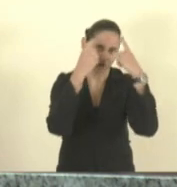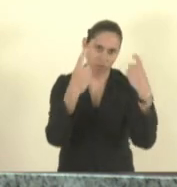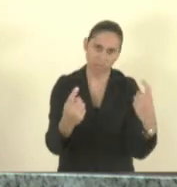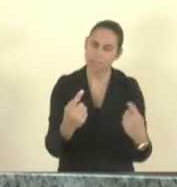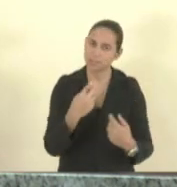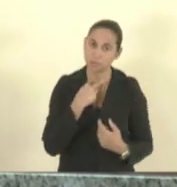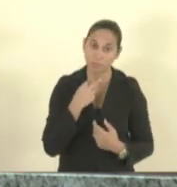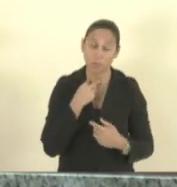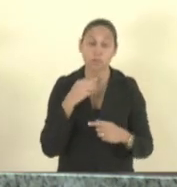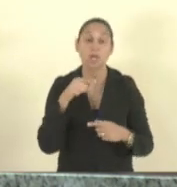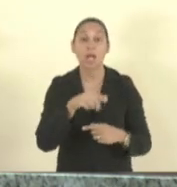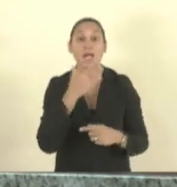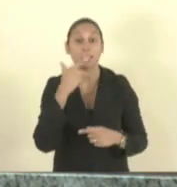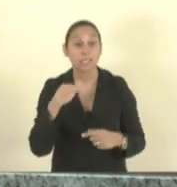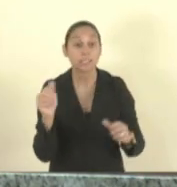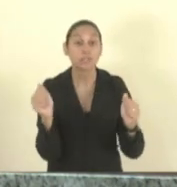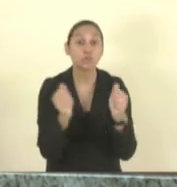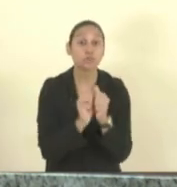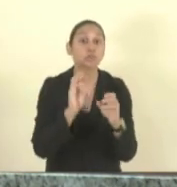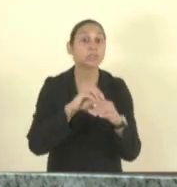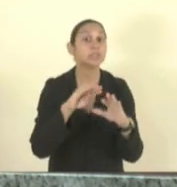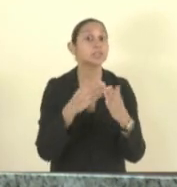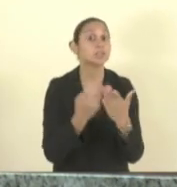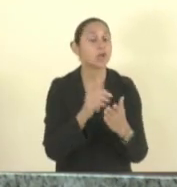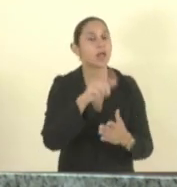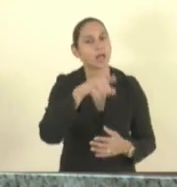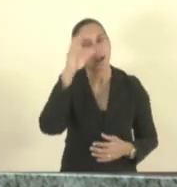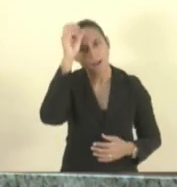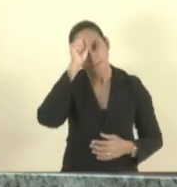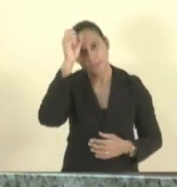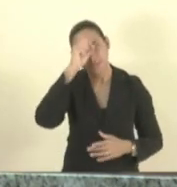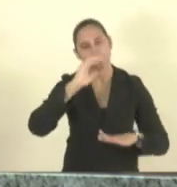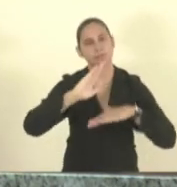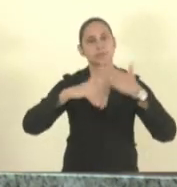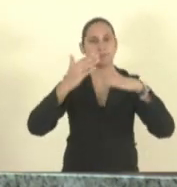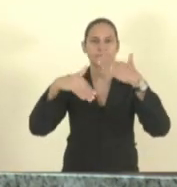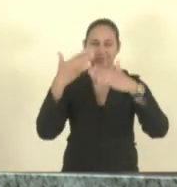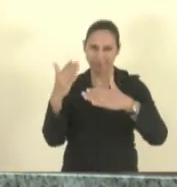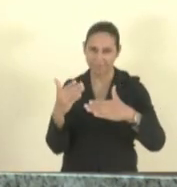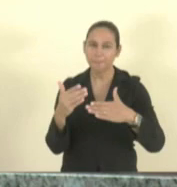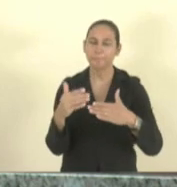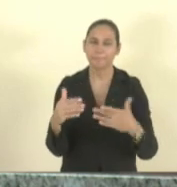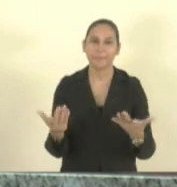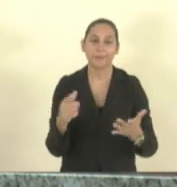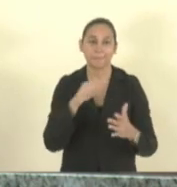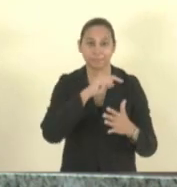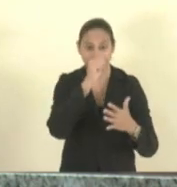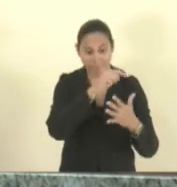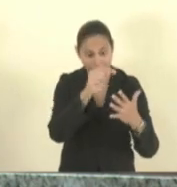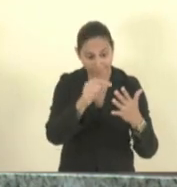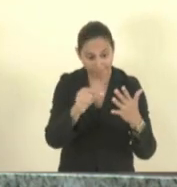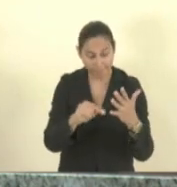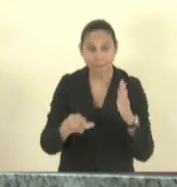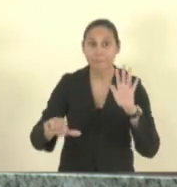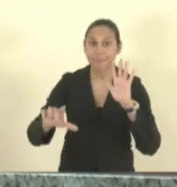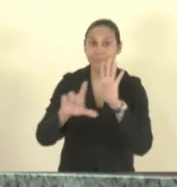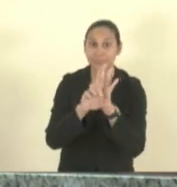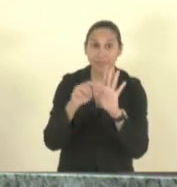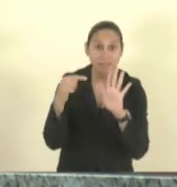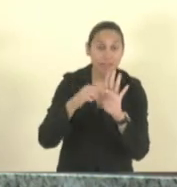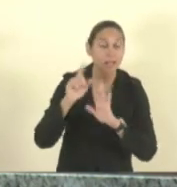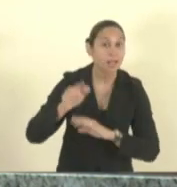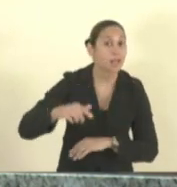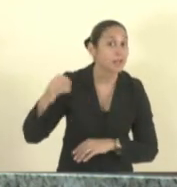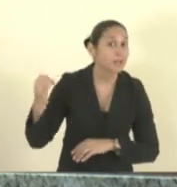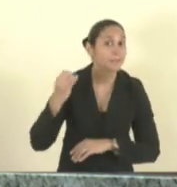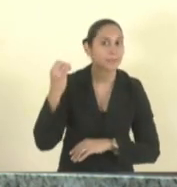aprender ter conhecimentos então essas legislações elas são importantíssimas